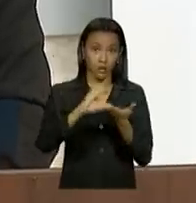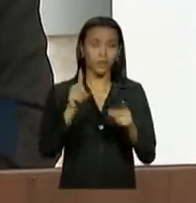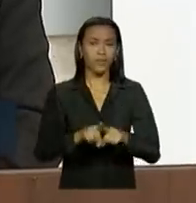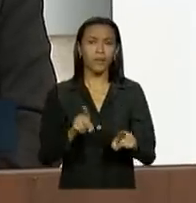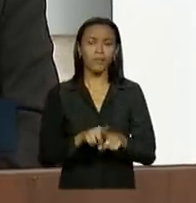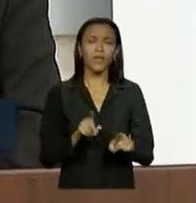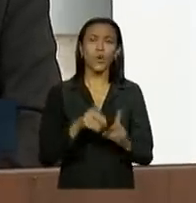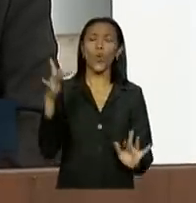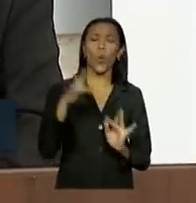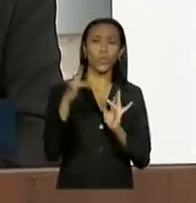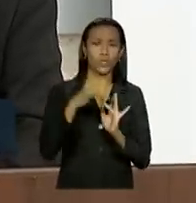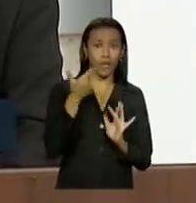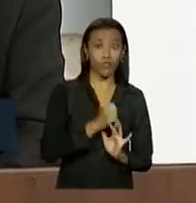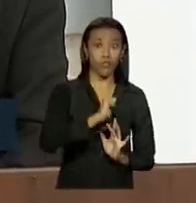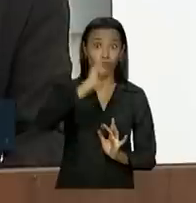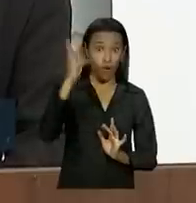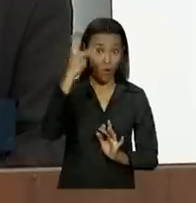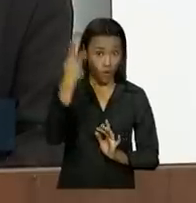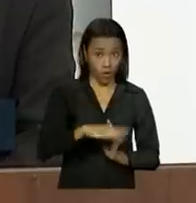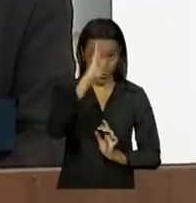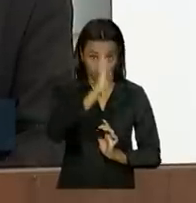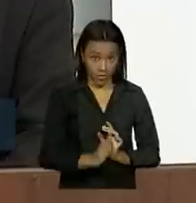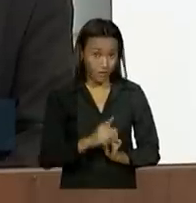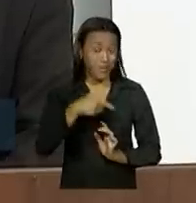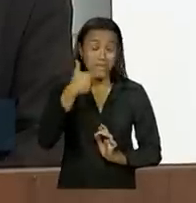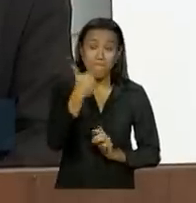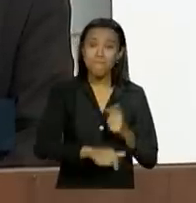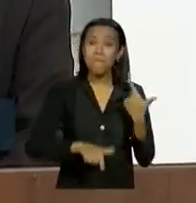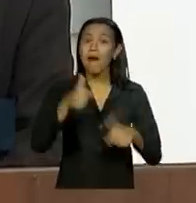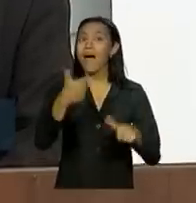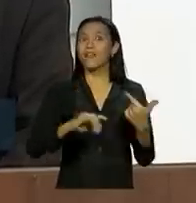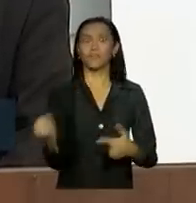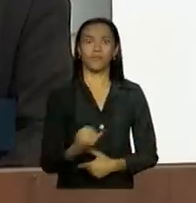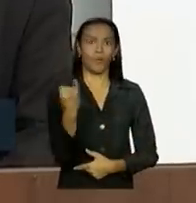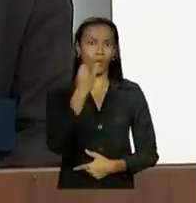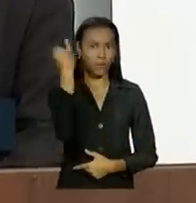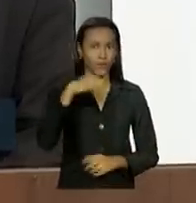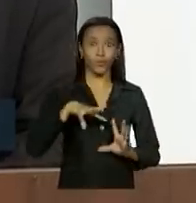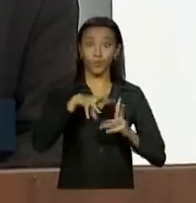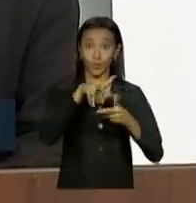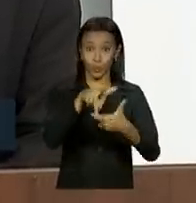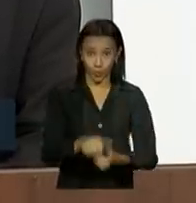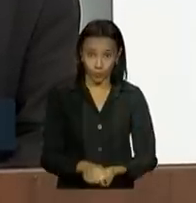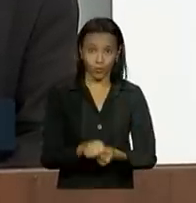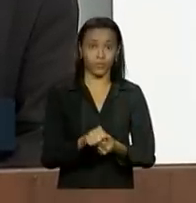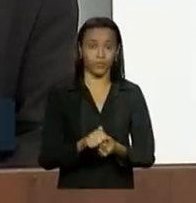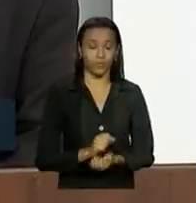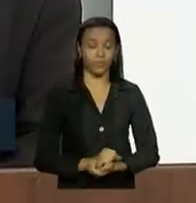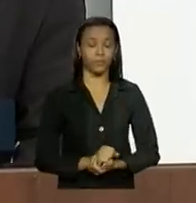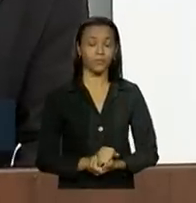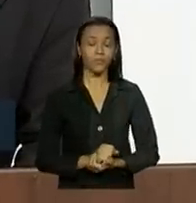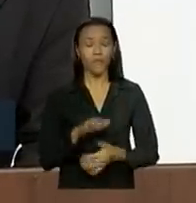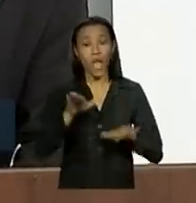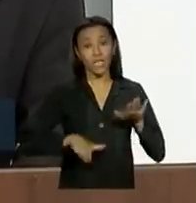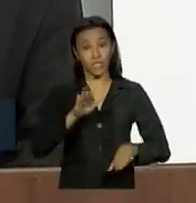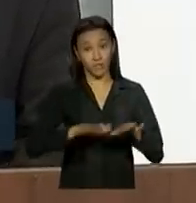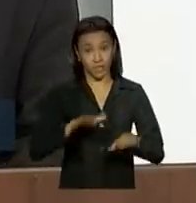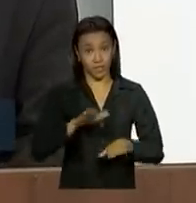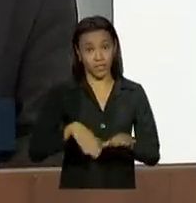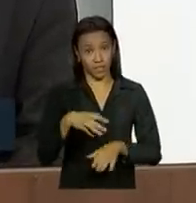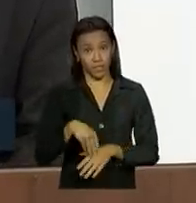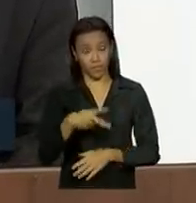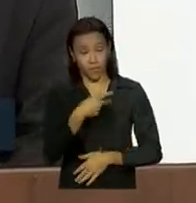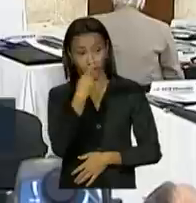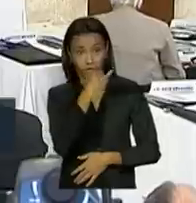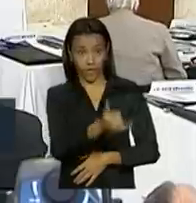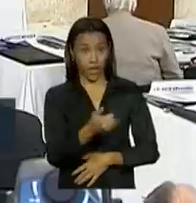internacional que é cada vez mais importante no mundo, cada vez mais multipolar. Às vezes, presidenta Dilma